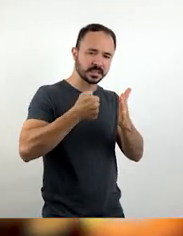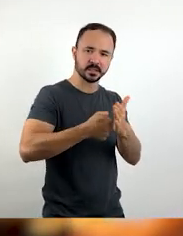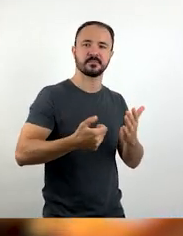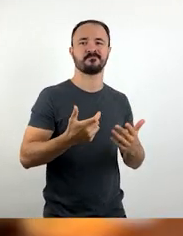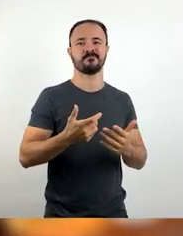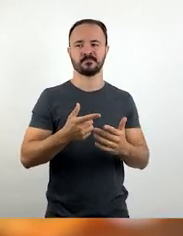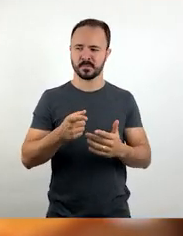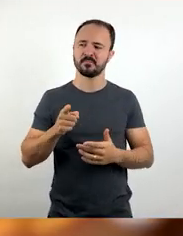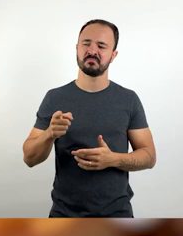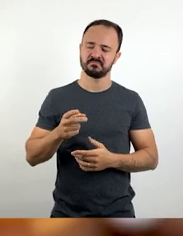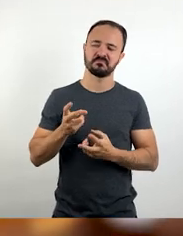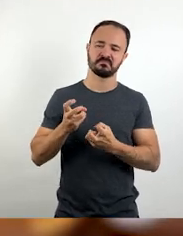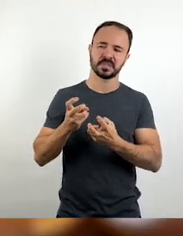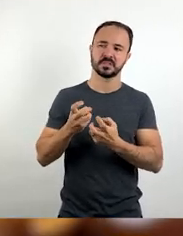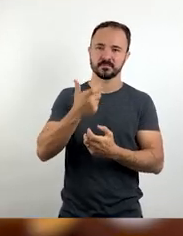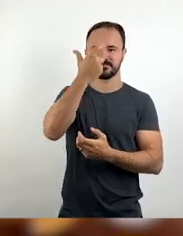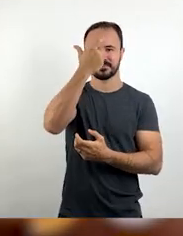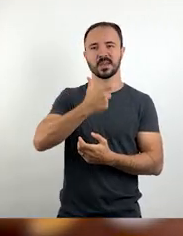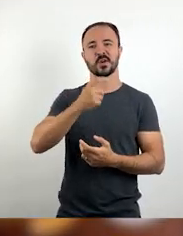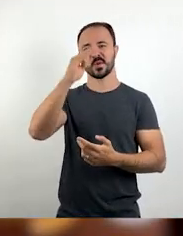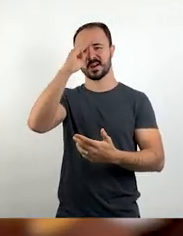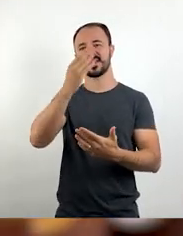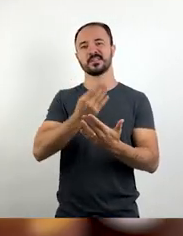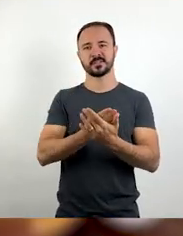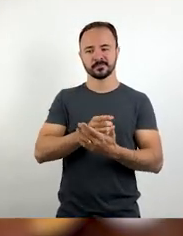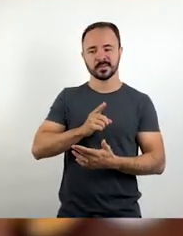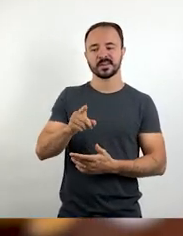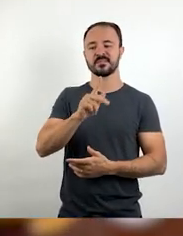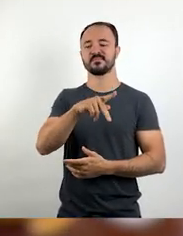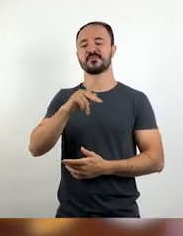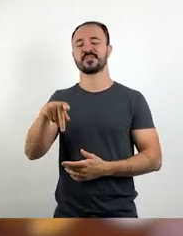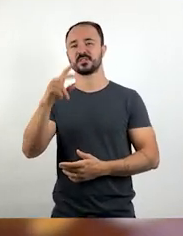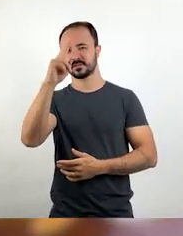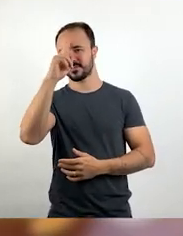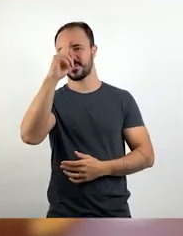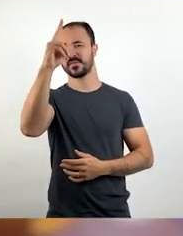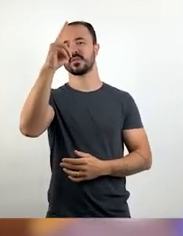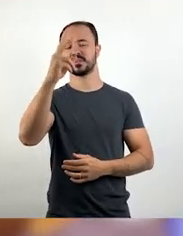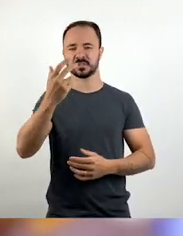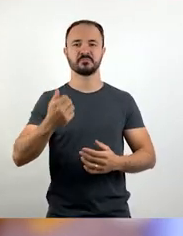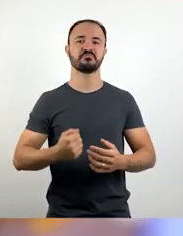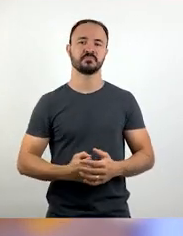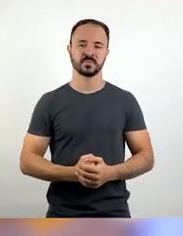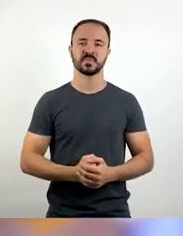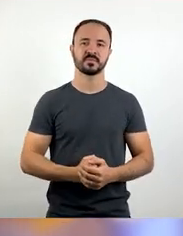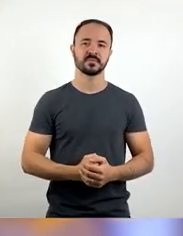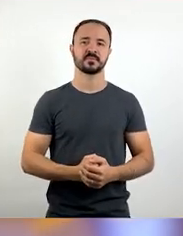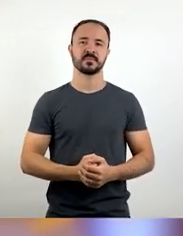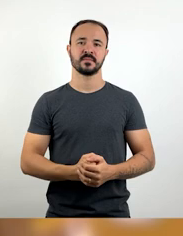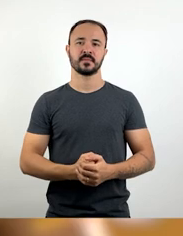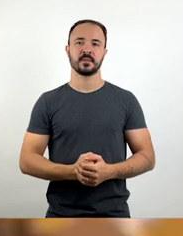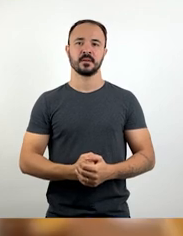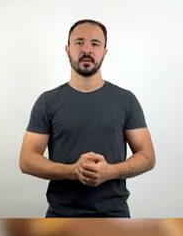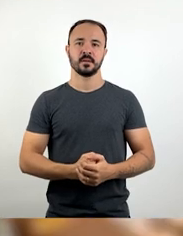e eu repito. Tenho fé e acredito na força do professor. Tanta